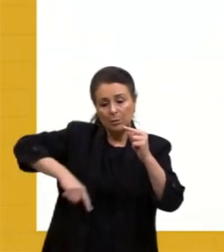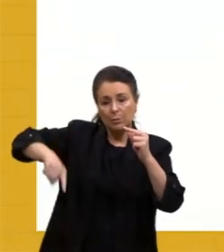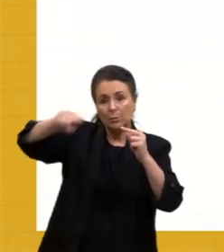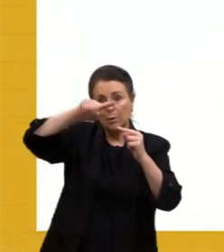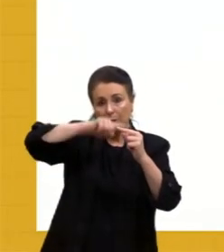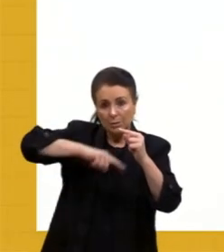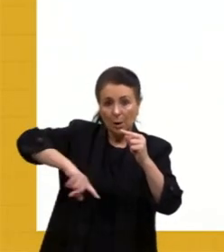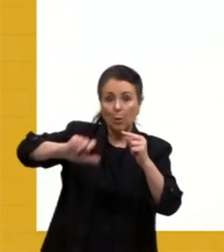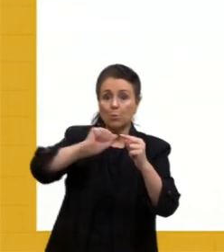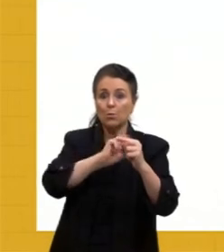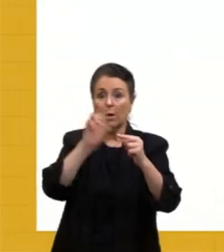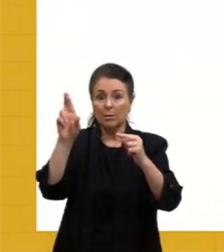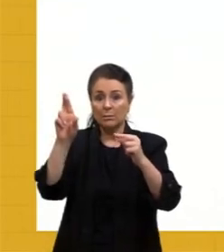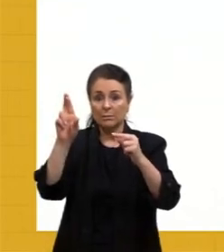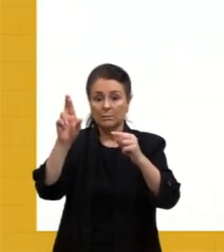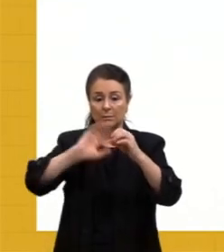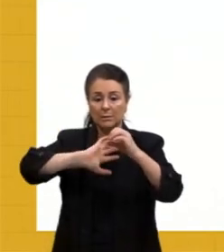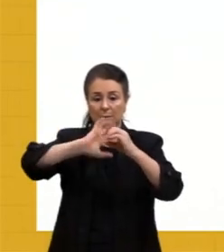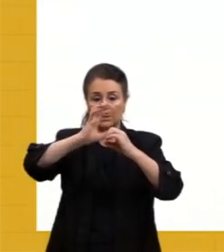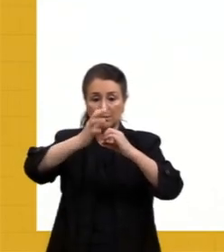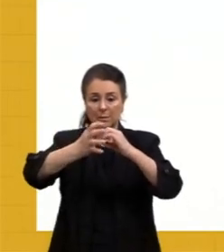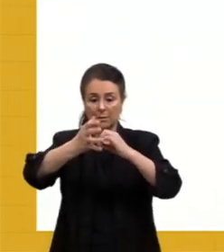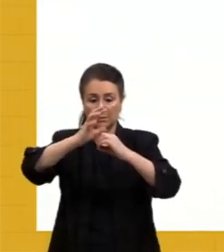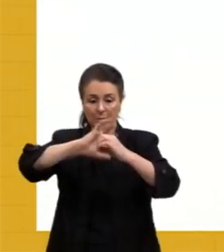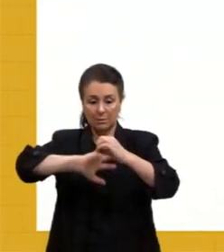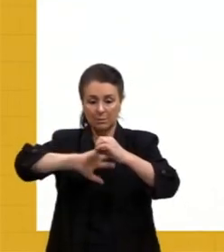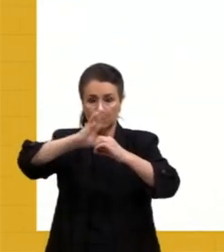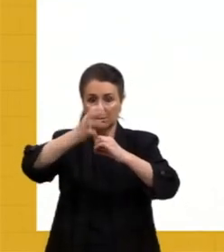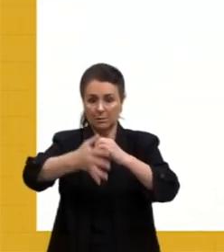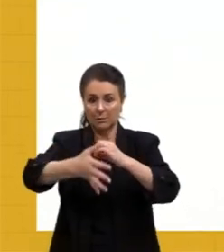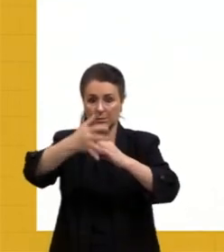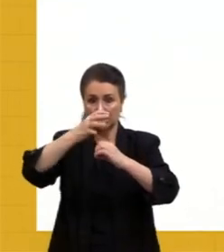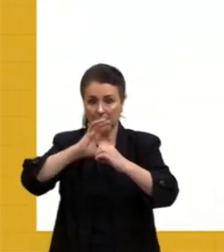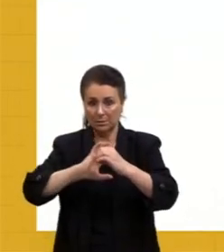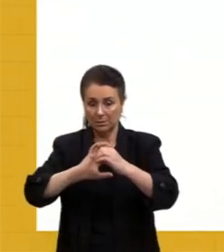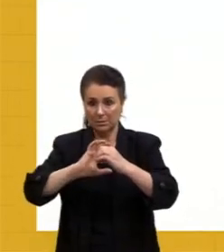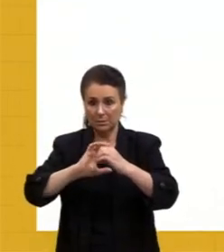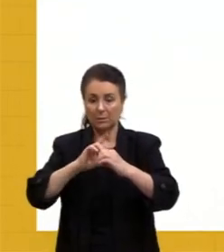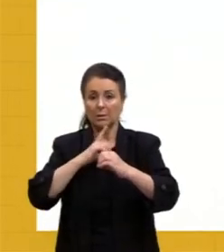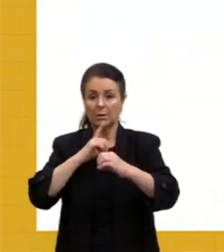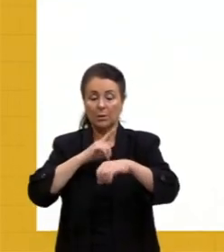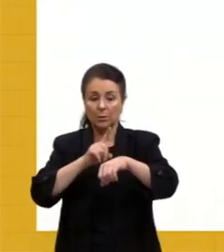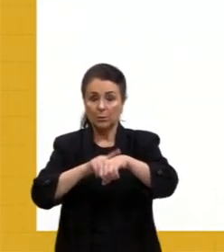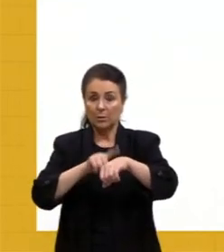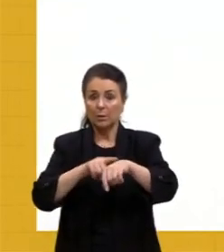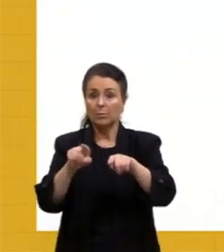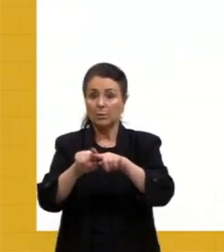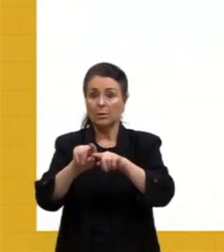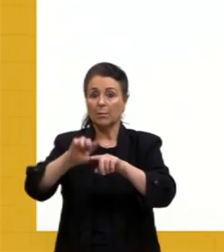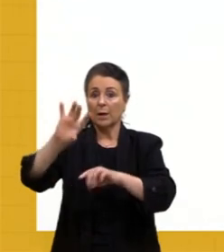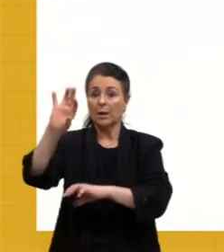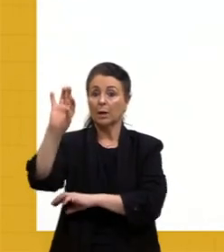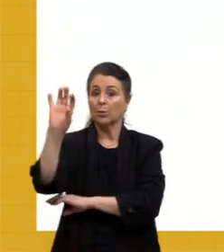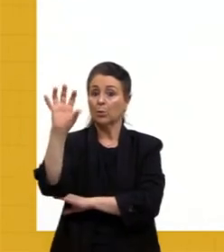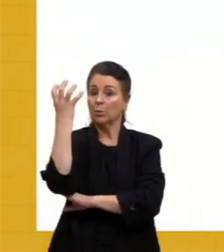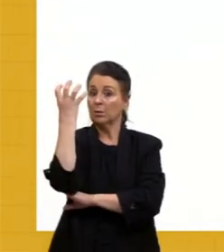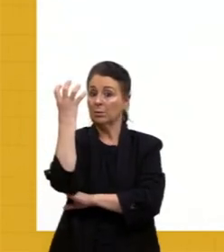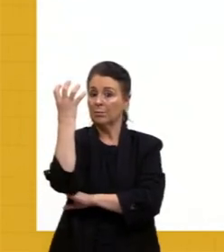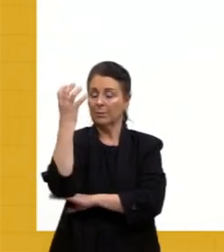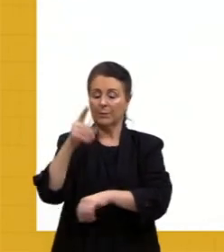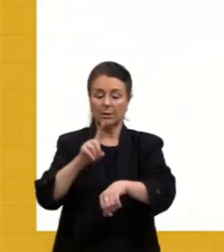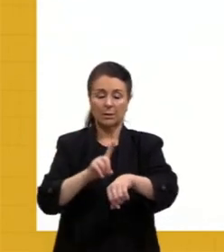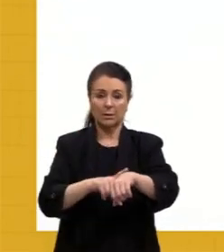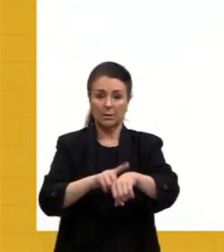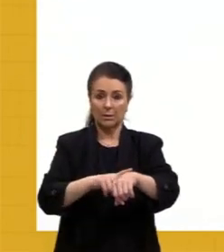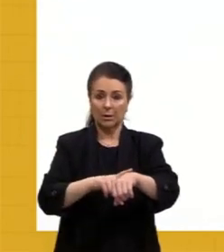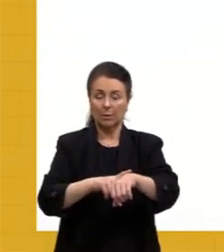agorizada? Que é o que nos rege, né, a questão do tempo e do clima, Tempo e clima. Clima